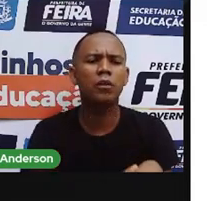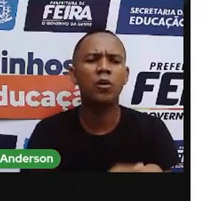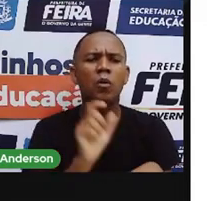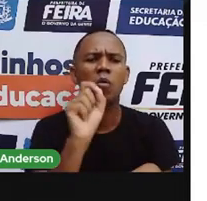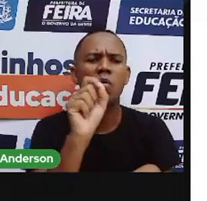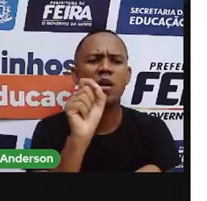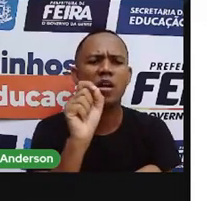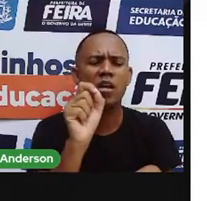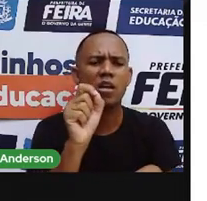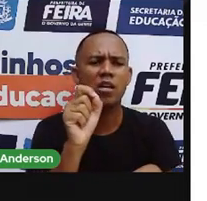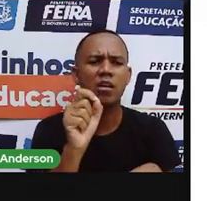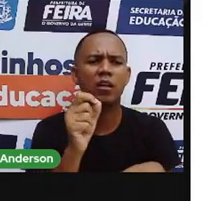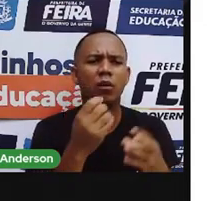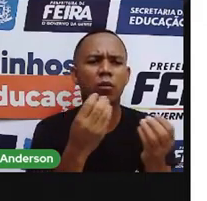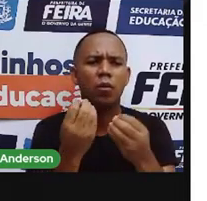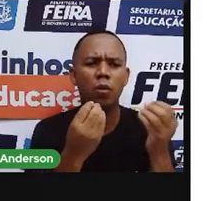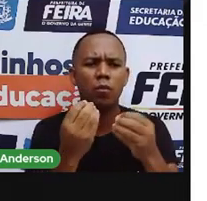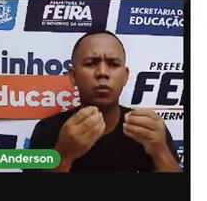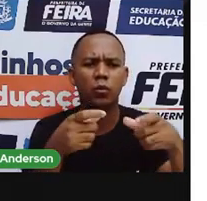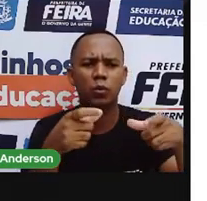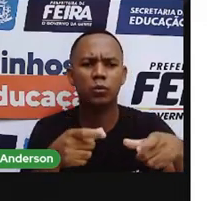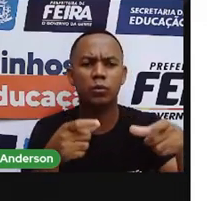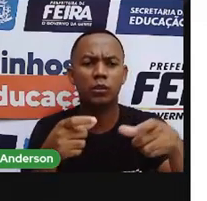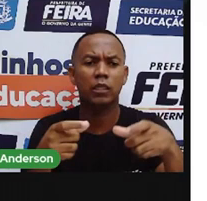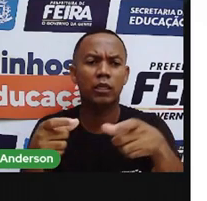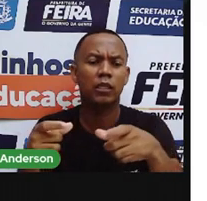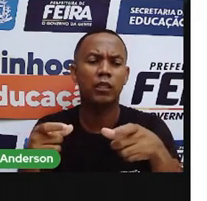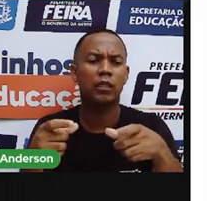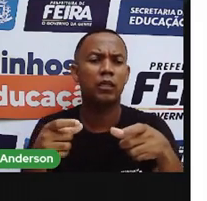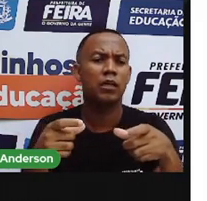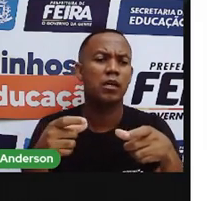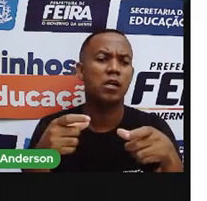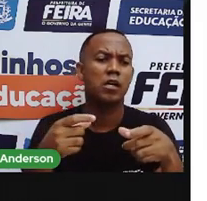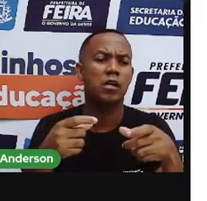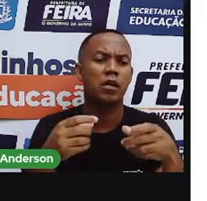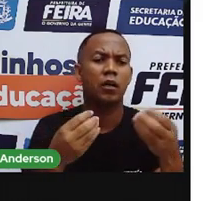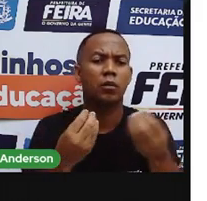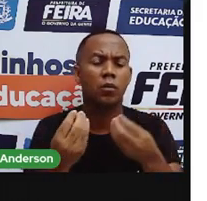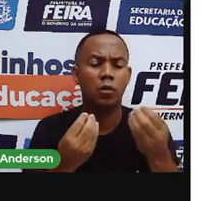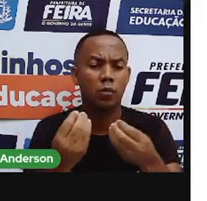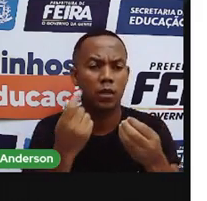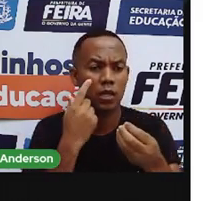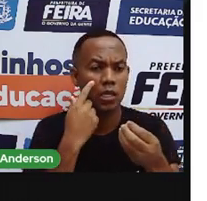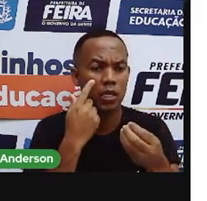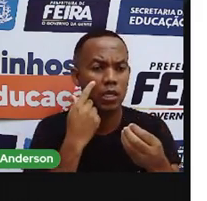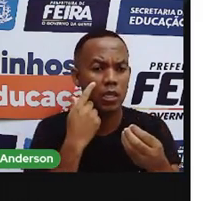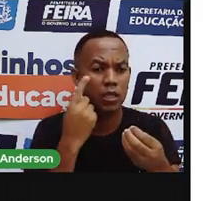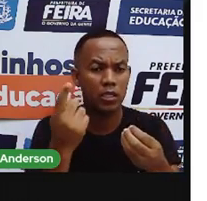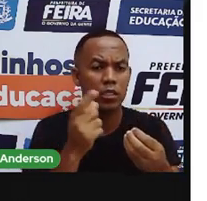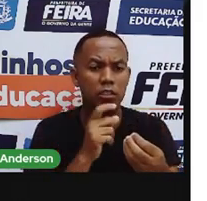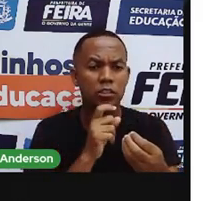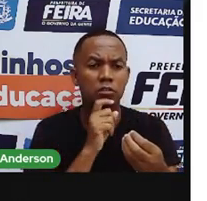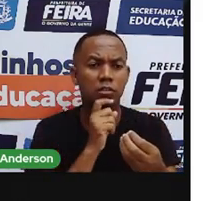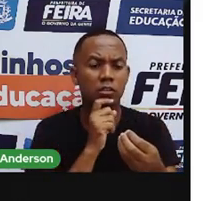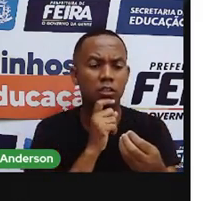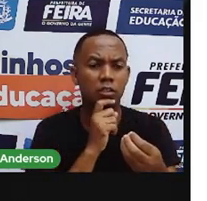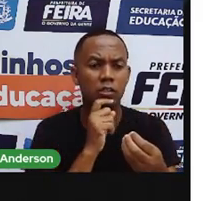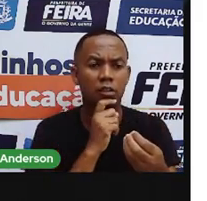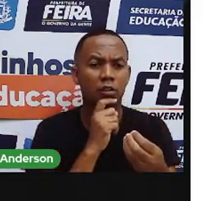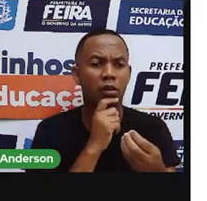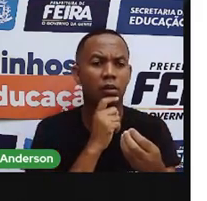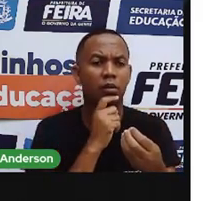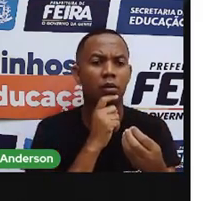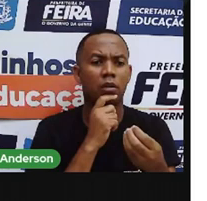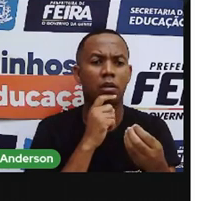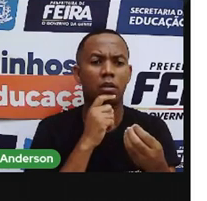gelo que fica nas extremidades, nos polos da Terra, né? Polo nosso, polo sul. Pronto. Esse gelo, com aquecimento da